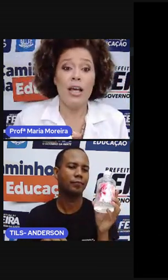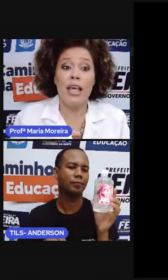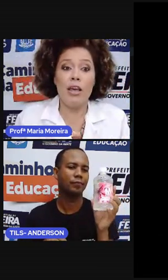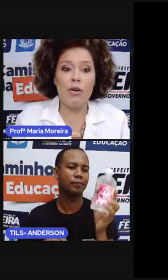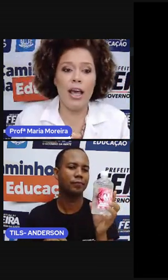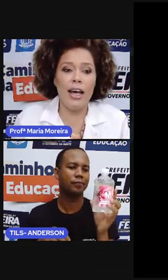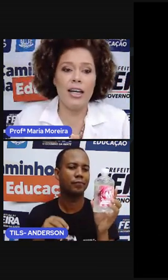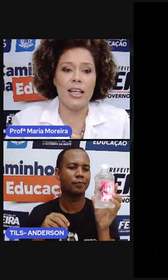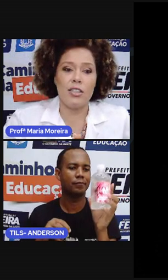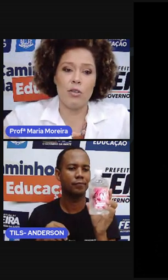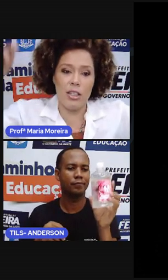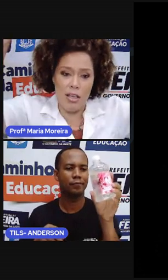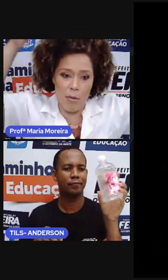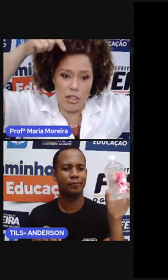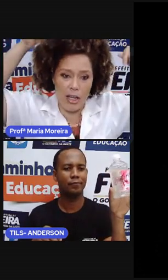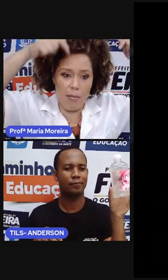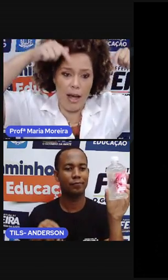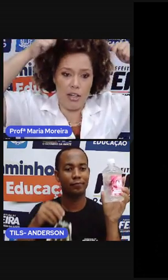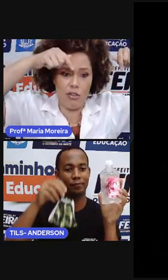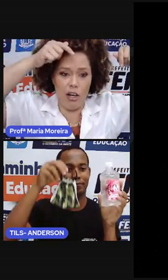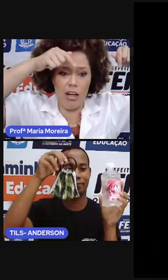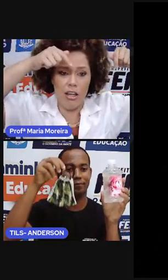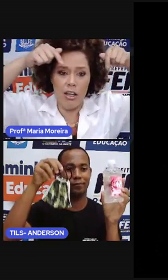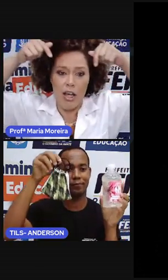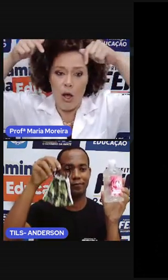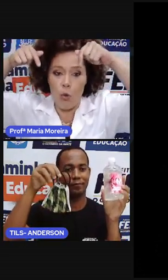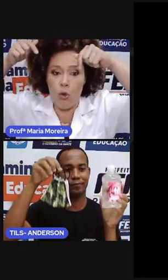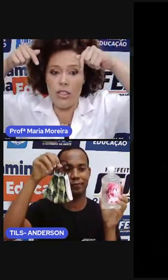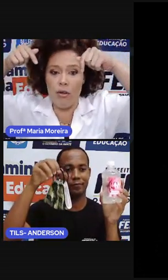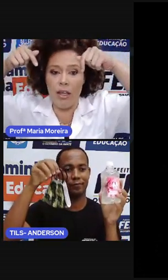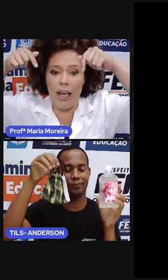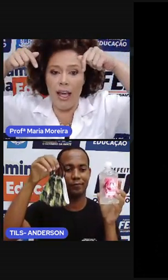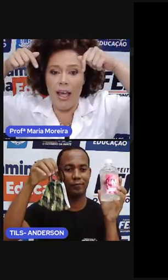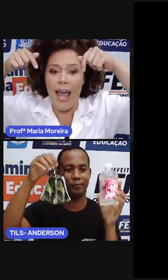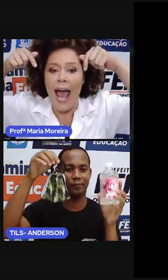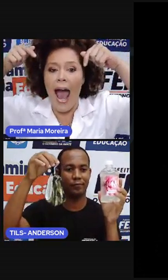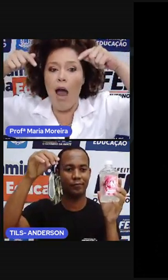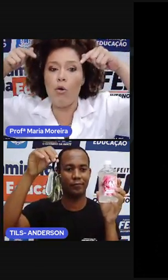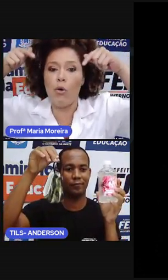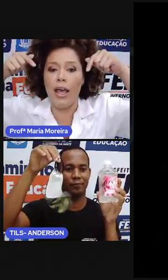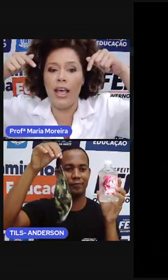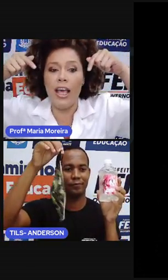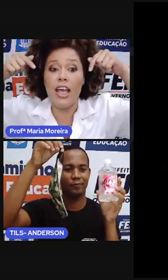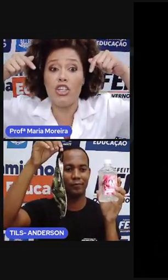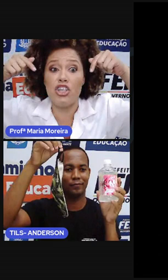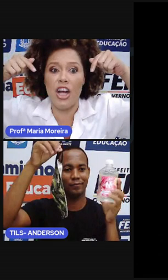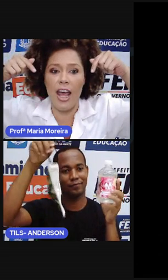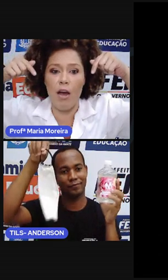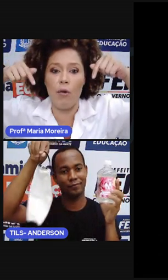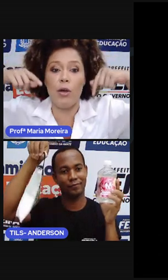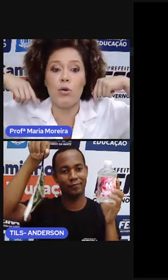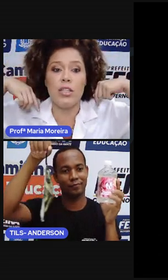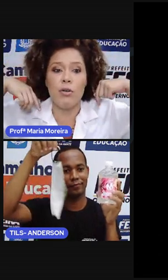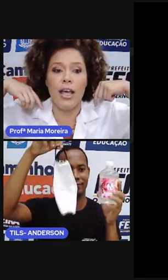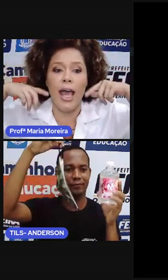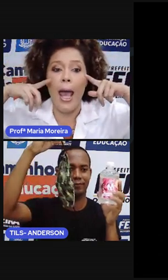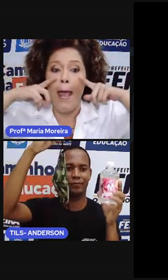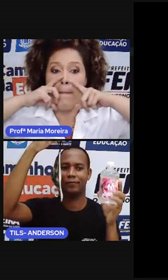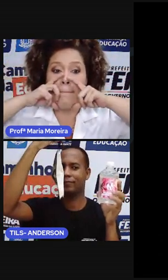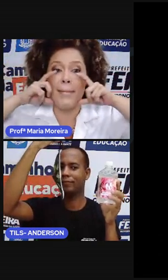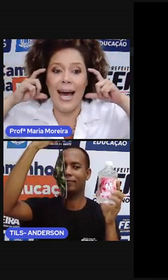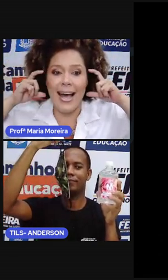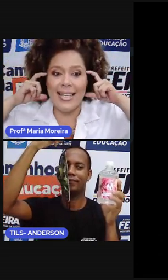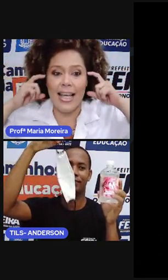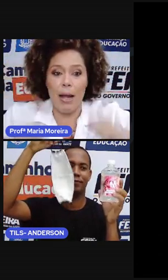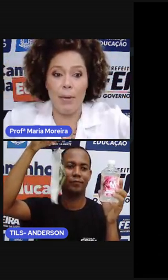mão. E o quê, Anderson? Eu vou mostrar aqui embaixo, ó. Usem o quê? Álcool em gel. E usem o quê?